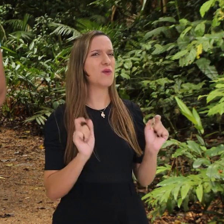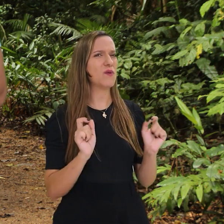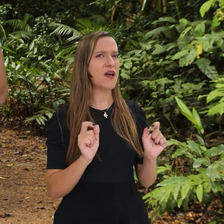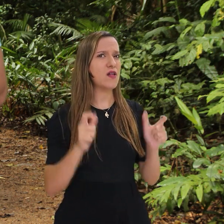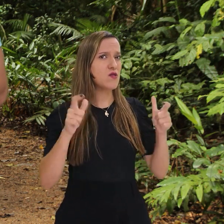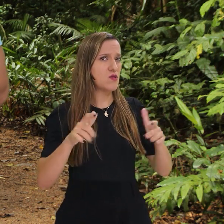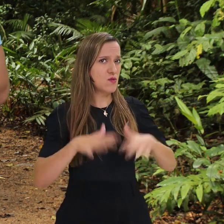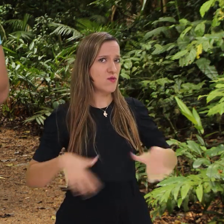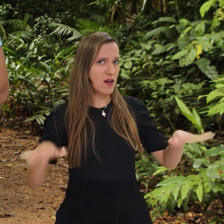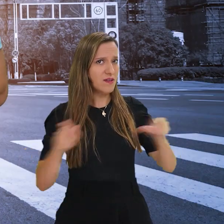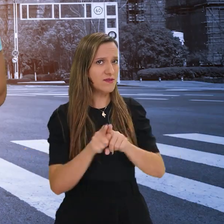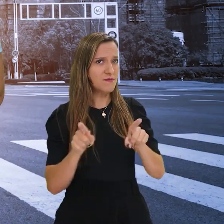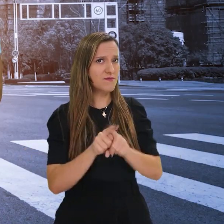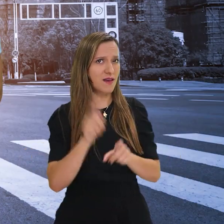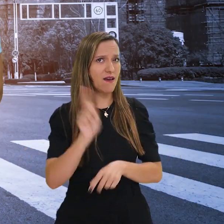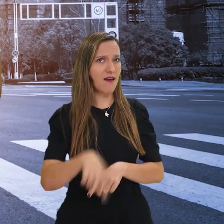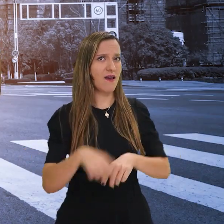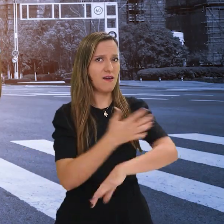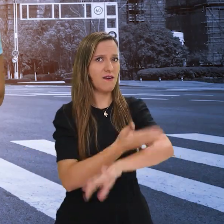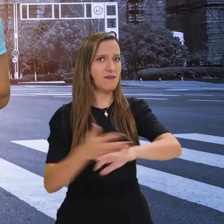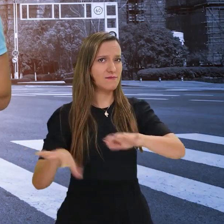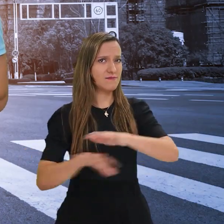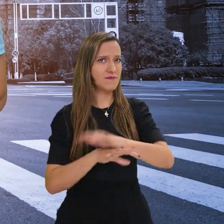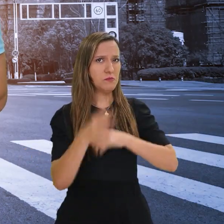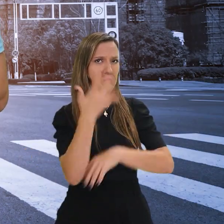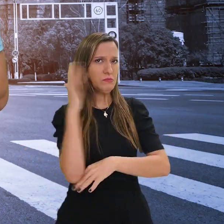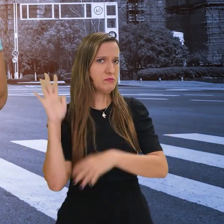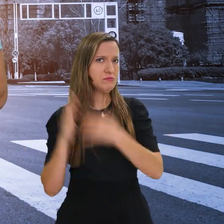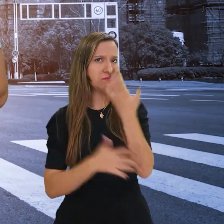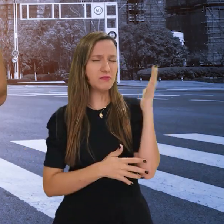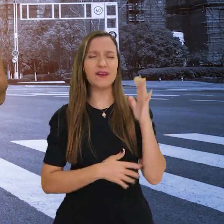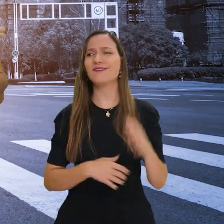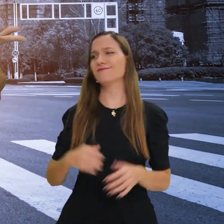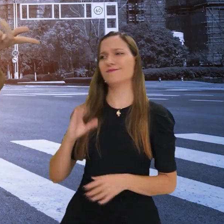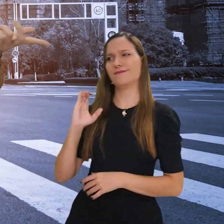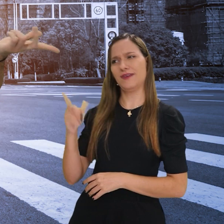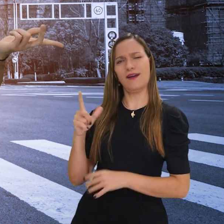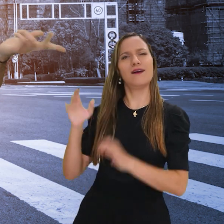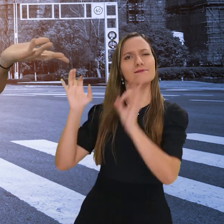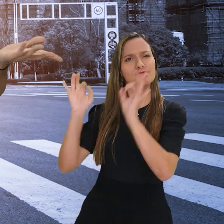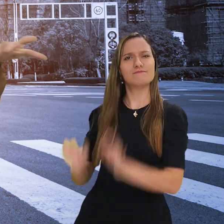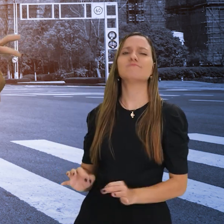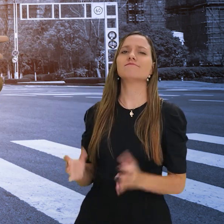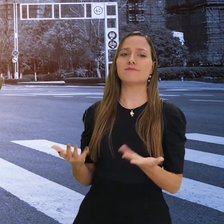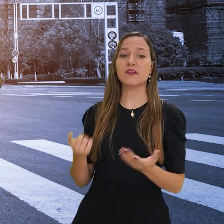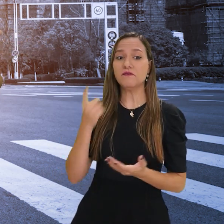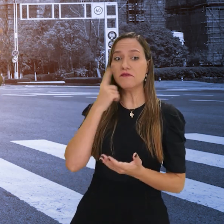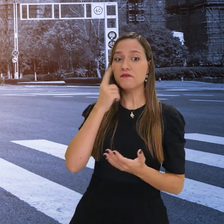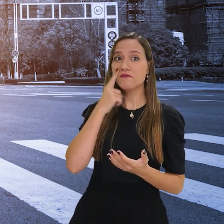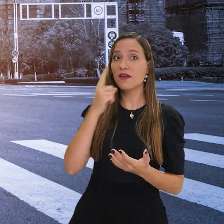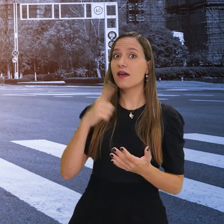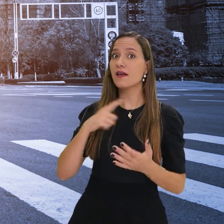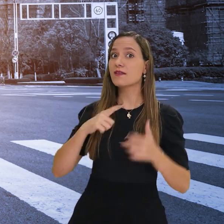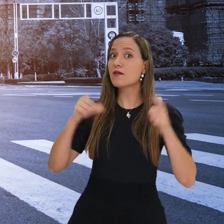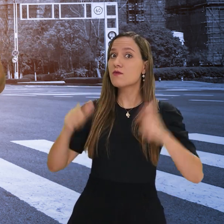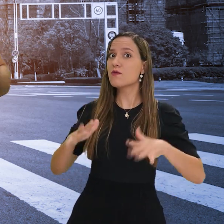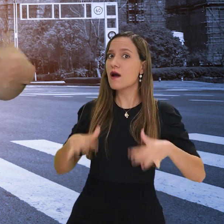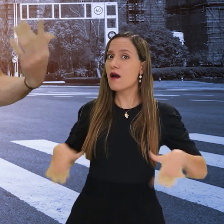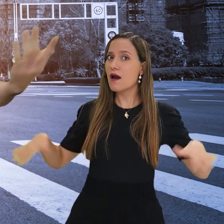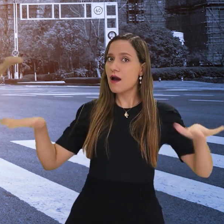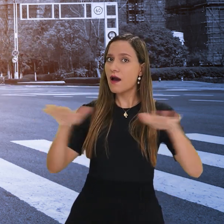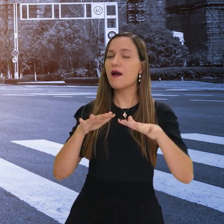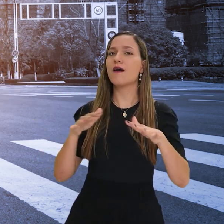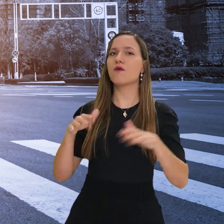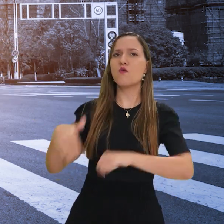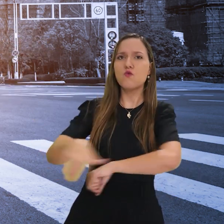Então, será que esse lugar também é o meio ambiente? Claro, Mari. Está nos